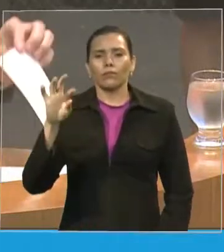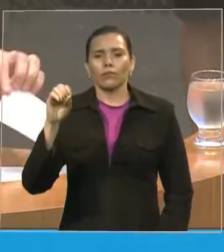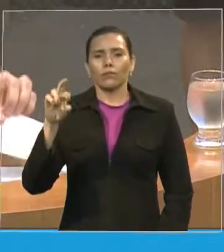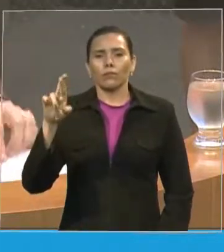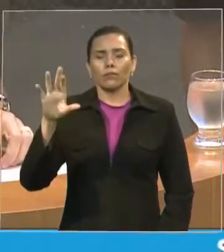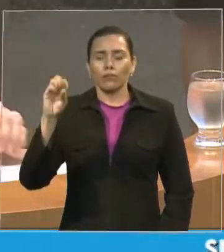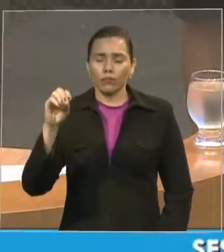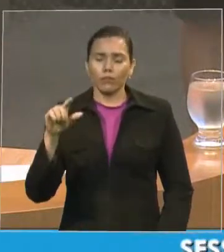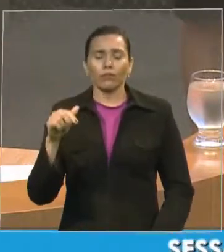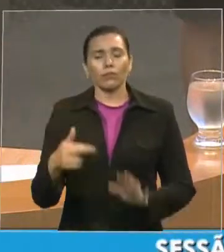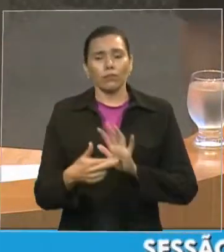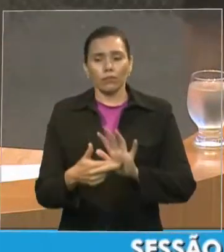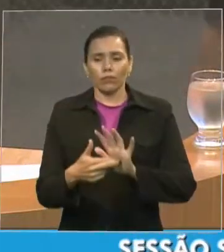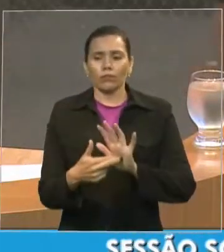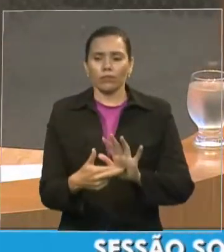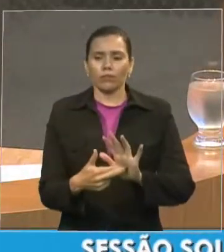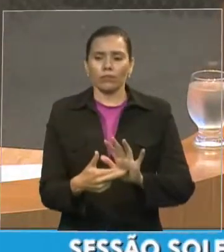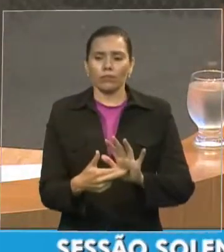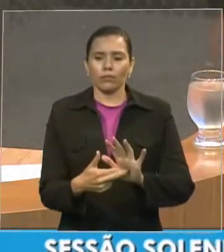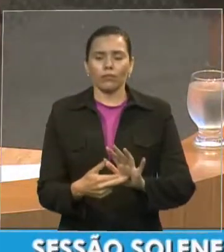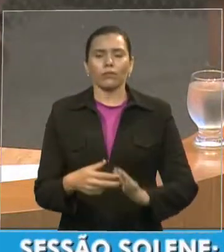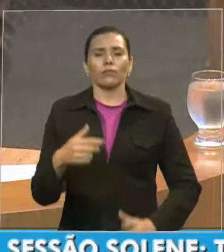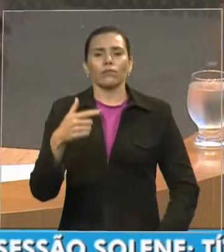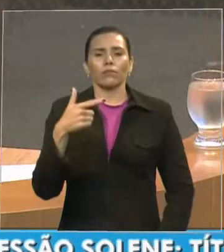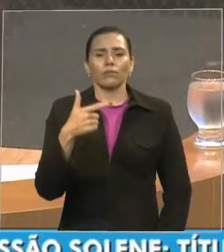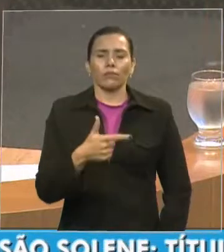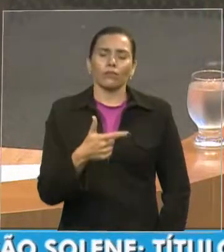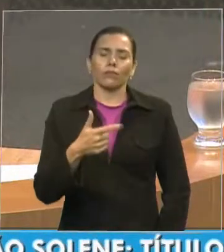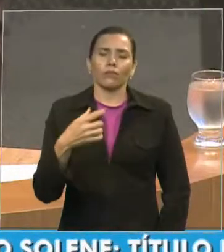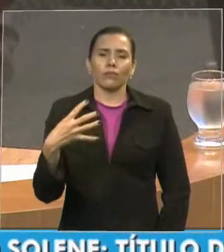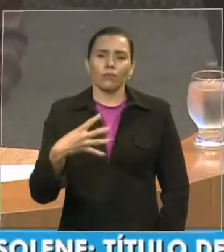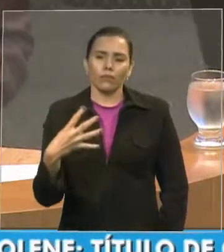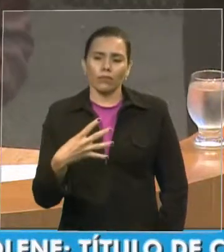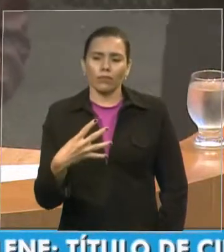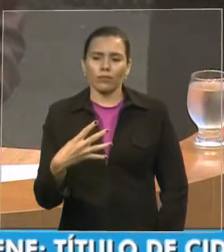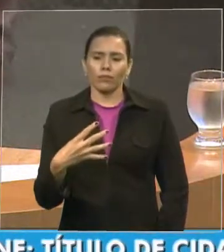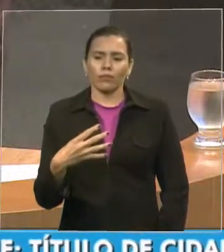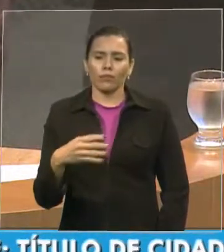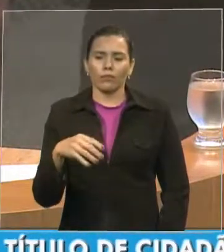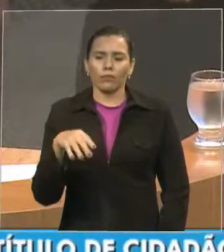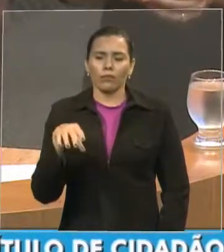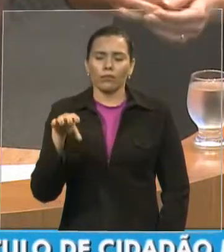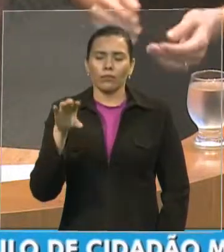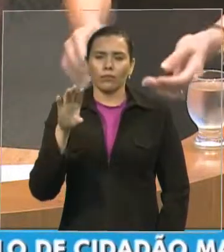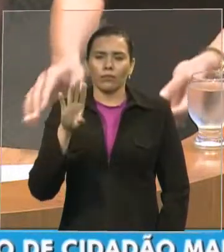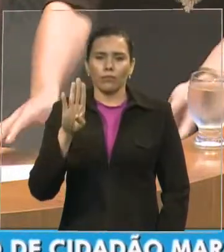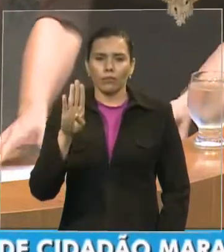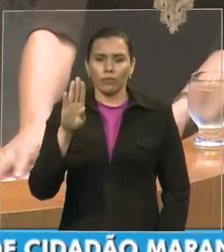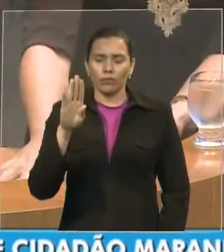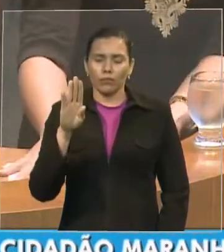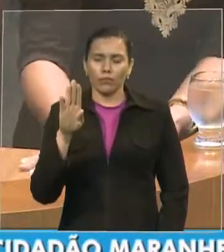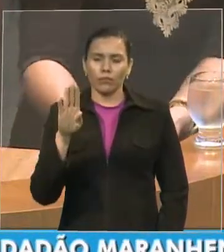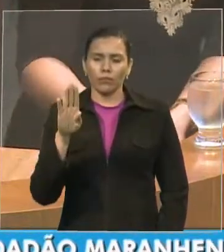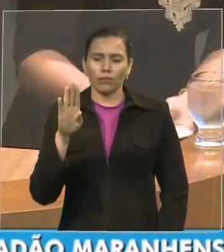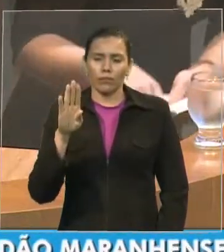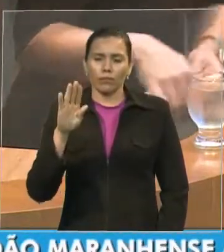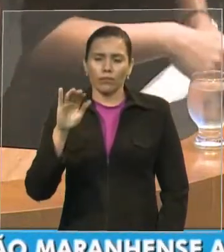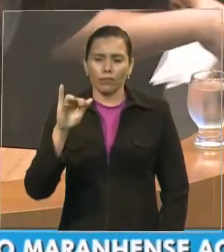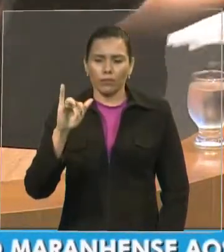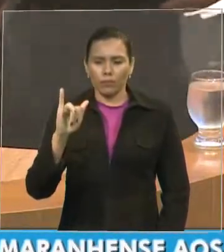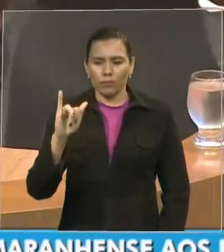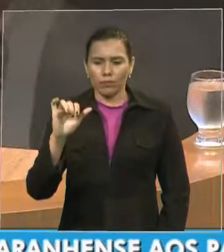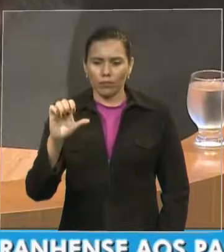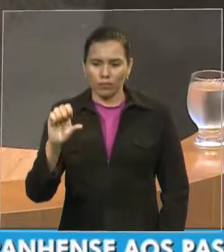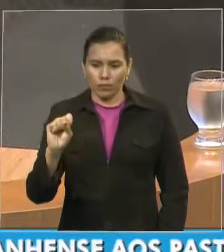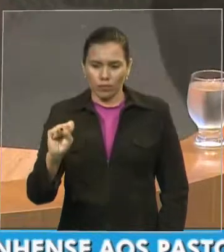Fantaria de Selvas a todos os obreiros pastores pastoras e demais